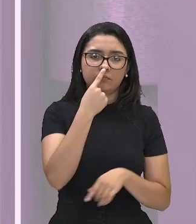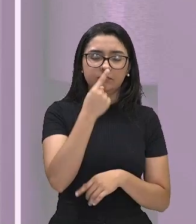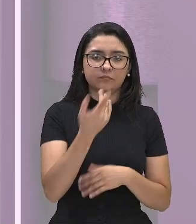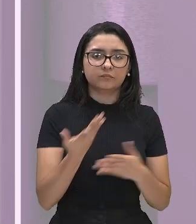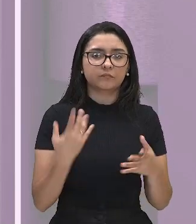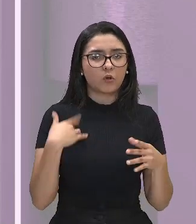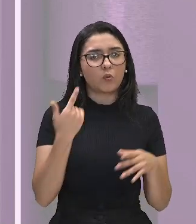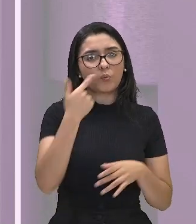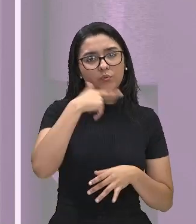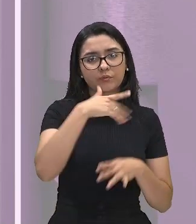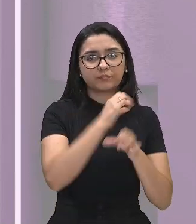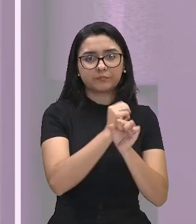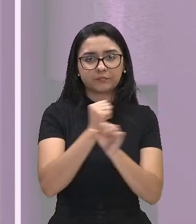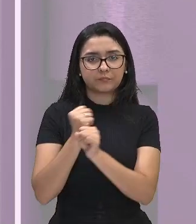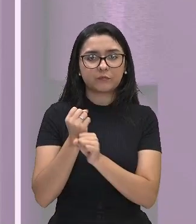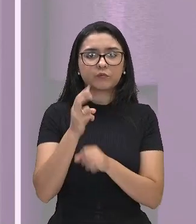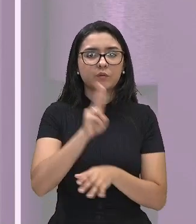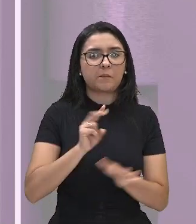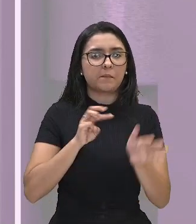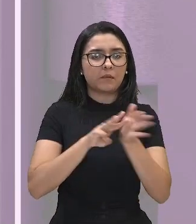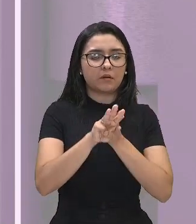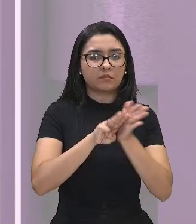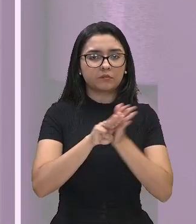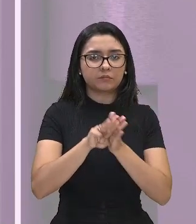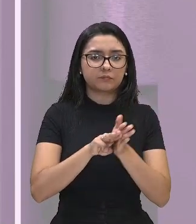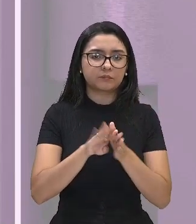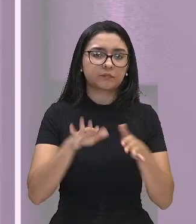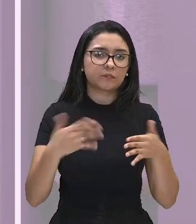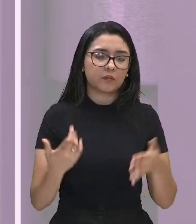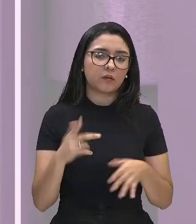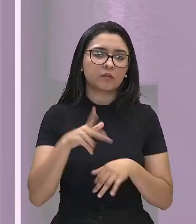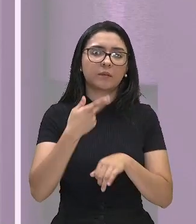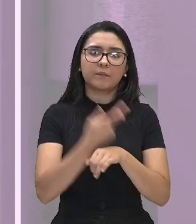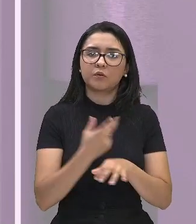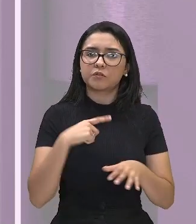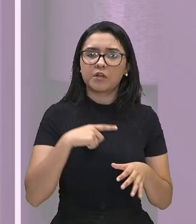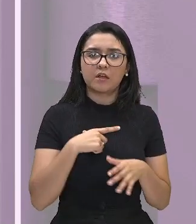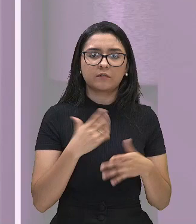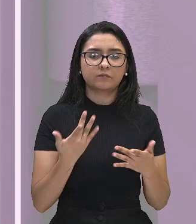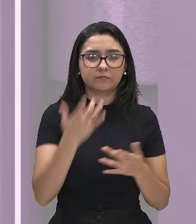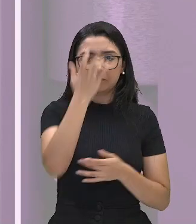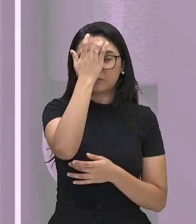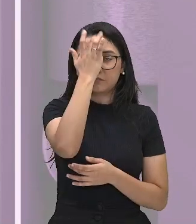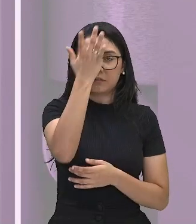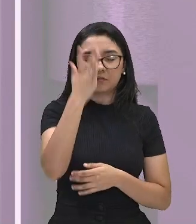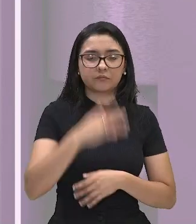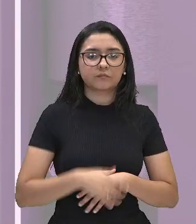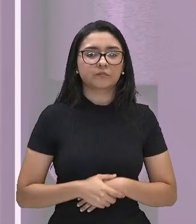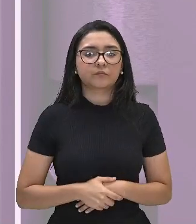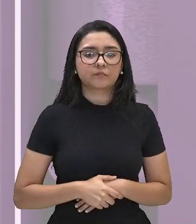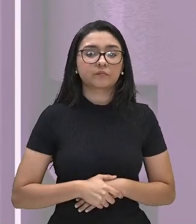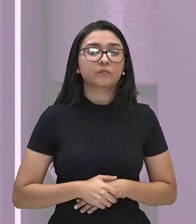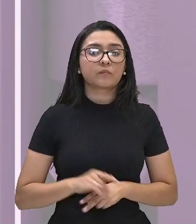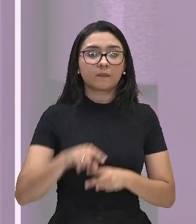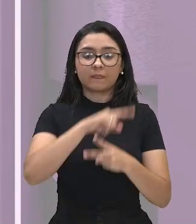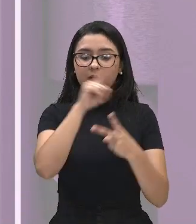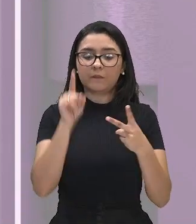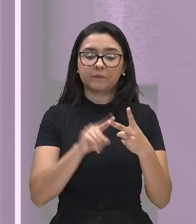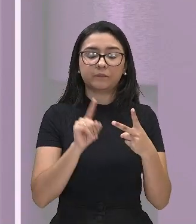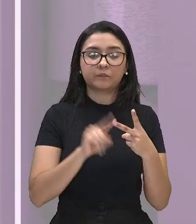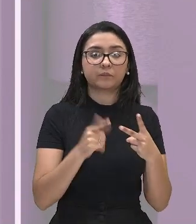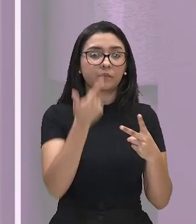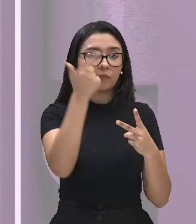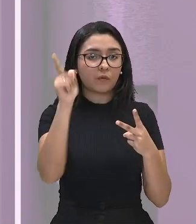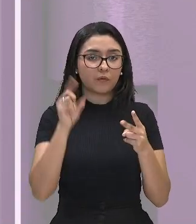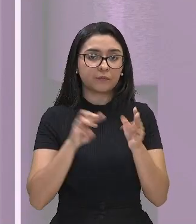vamos dizer, com o método. Tá bom? Até que chega uma hora que você vai fazendo já ali meio que automático. Um outro método também de resolver